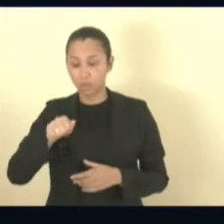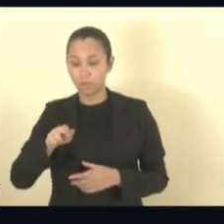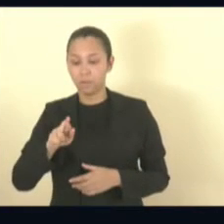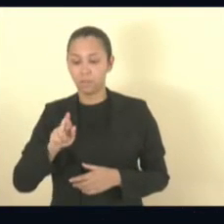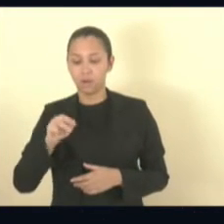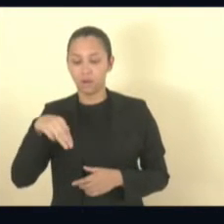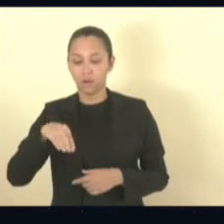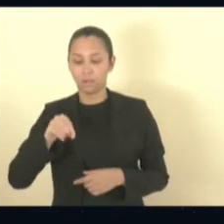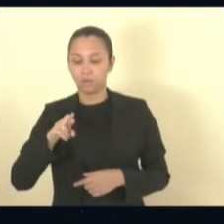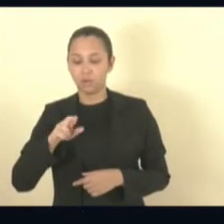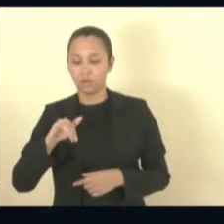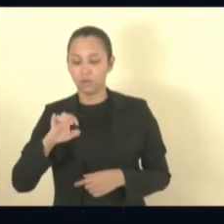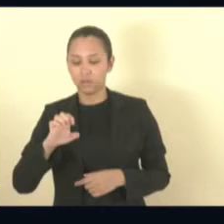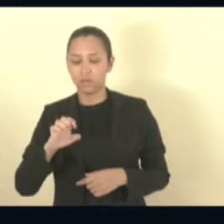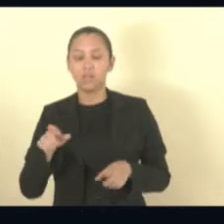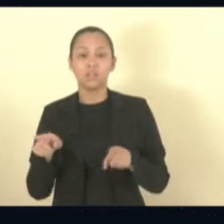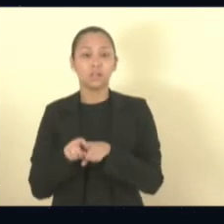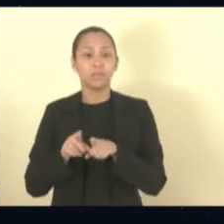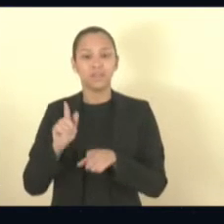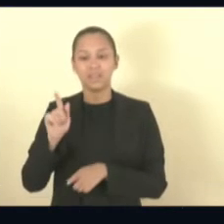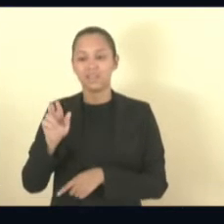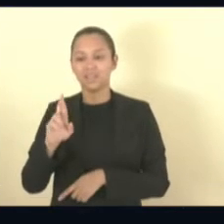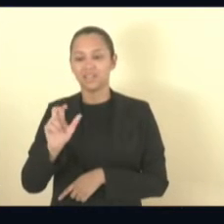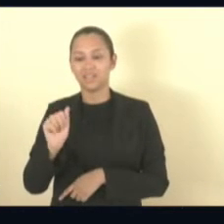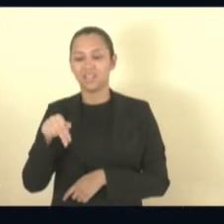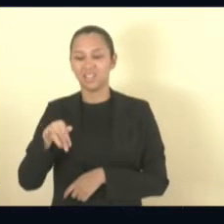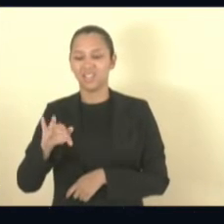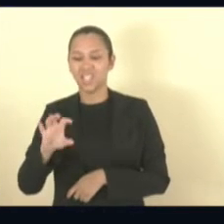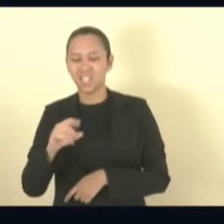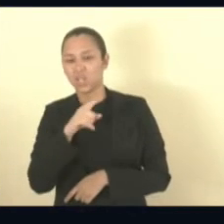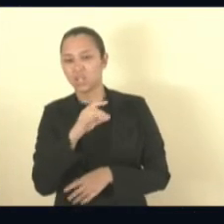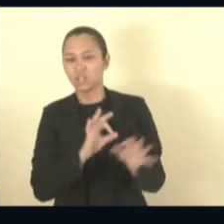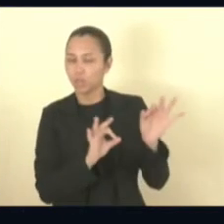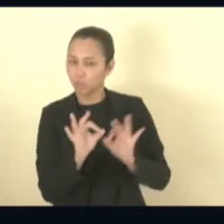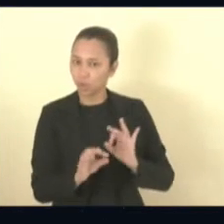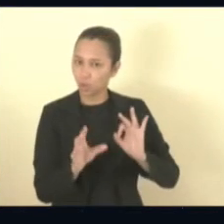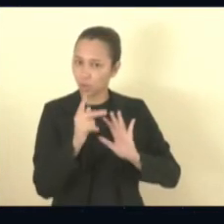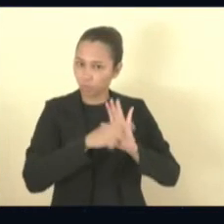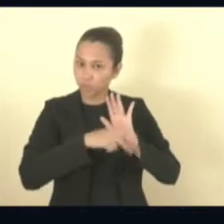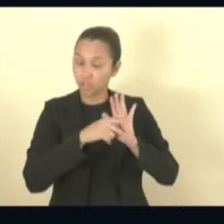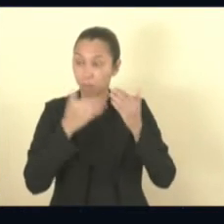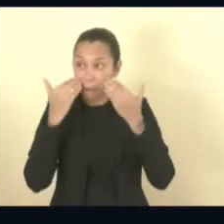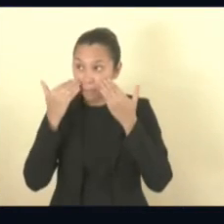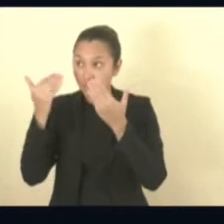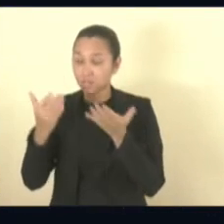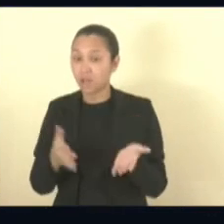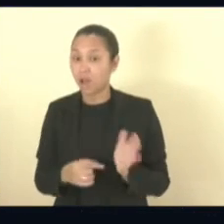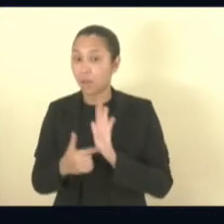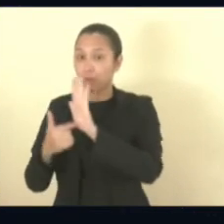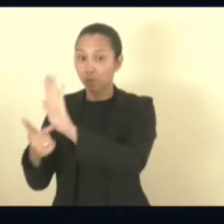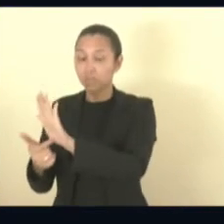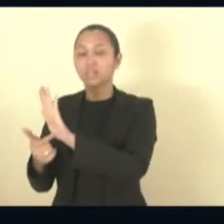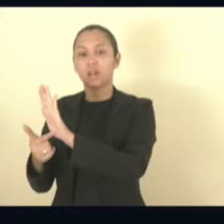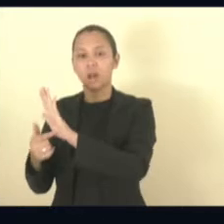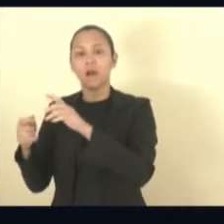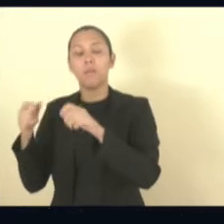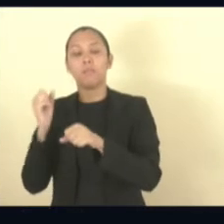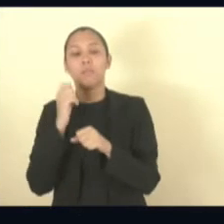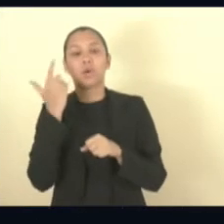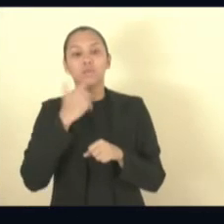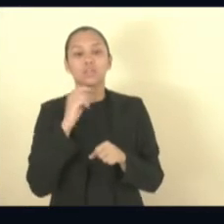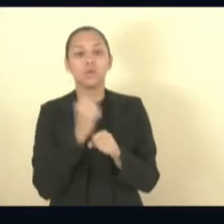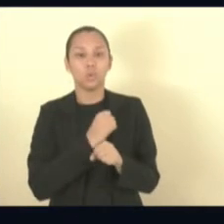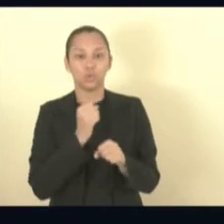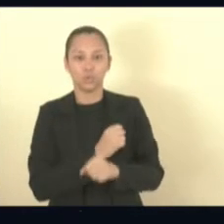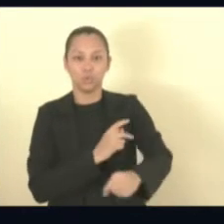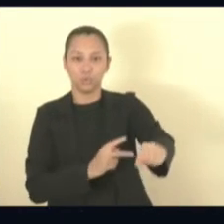promovendo um projeto para ser apresentado ao governo para a gente fazer essa ponte. Paralelamente,